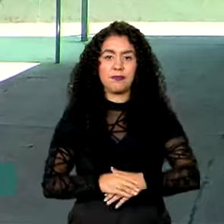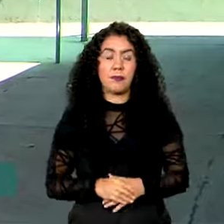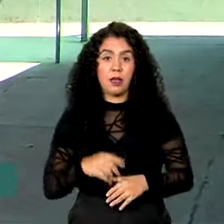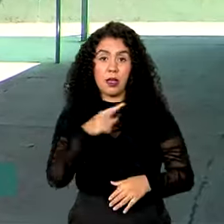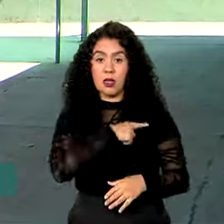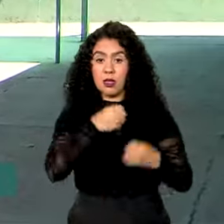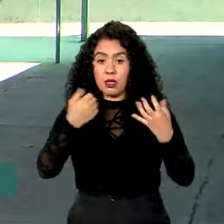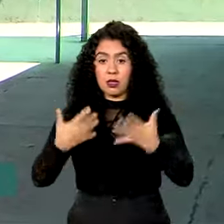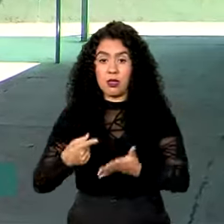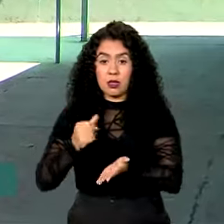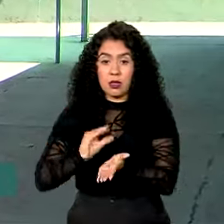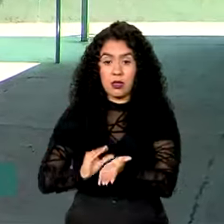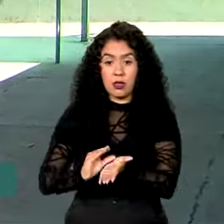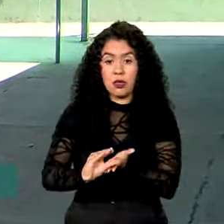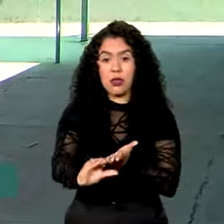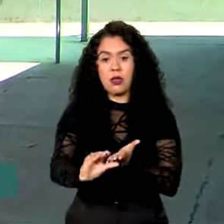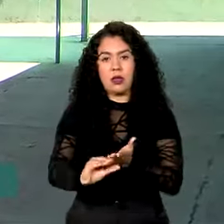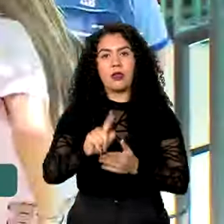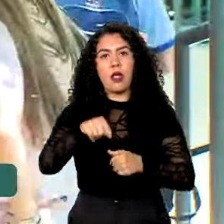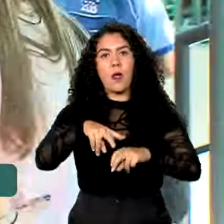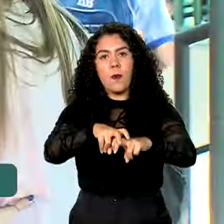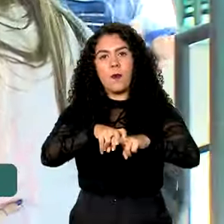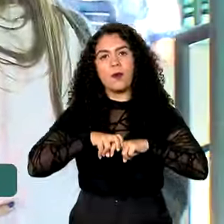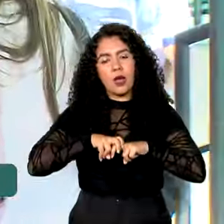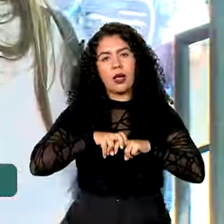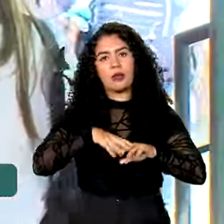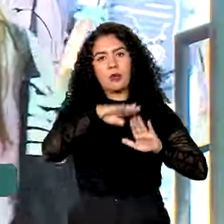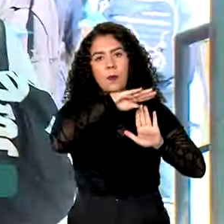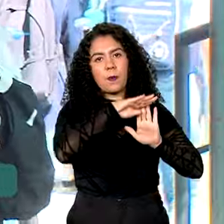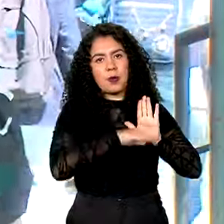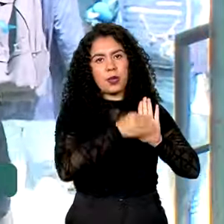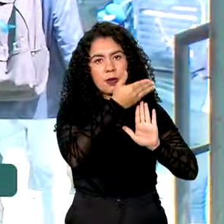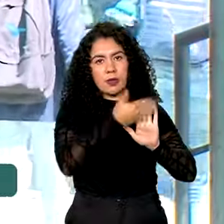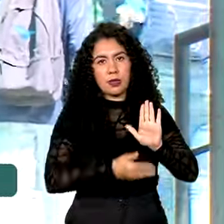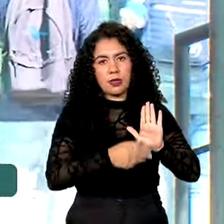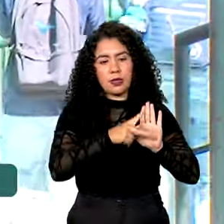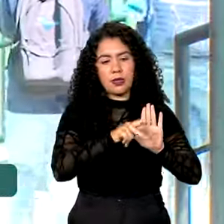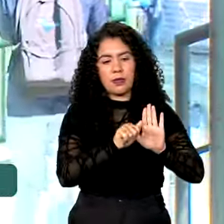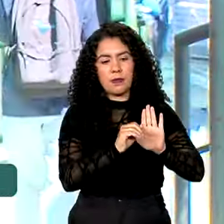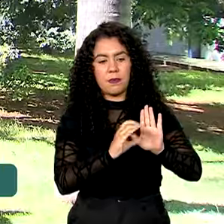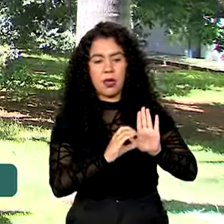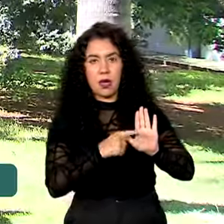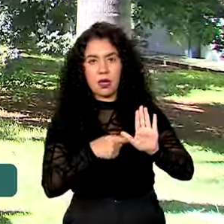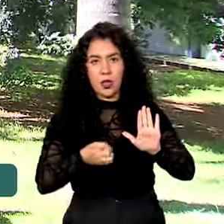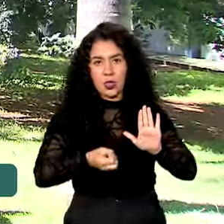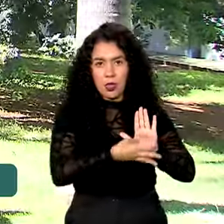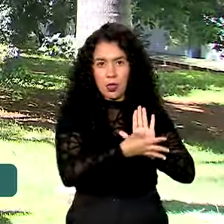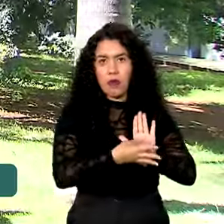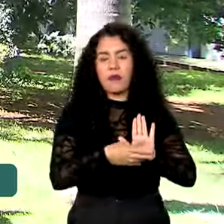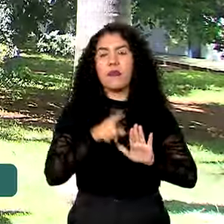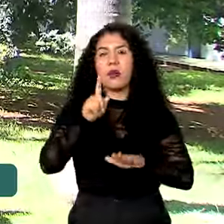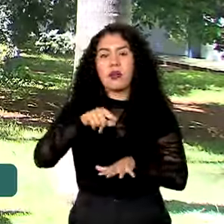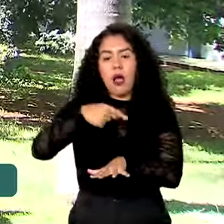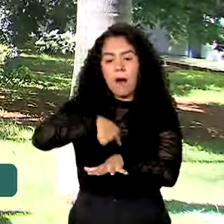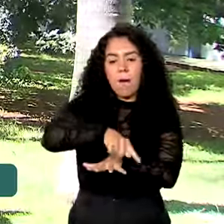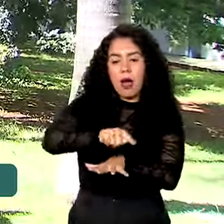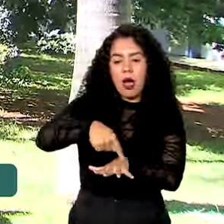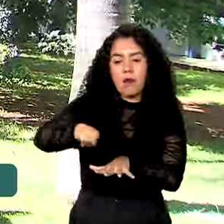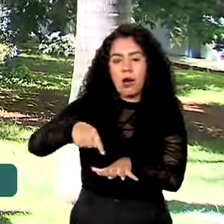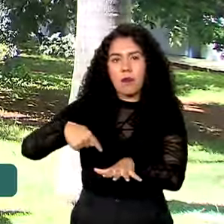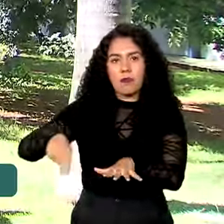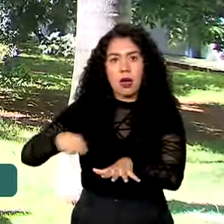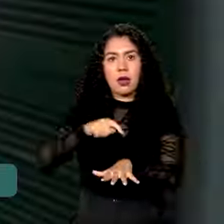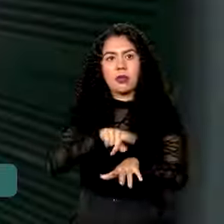investimento será feito por meio do novo programa de aceleração do crescimento, o novo PAC, da modalidade Seleções.